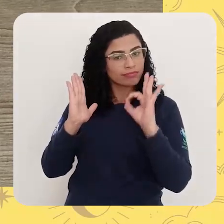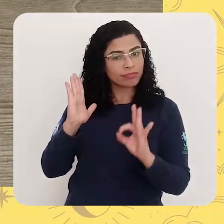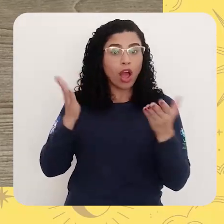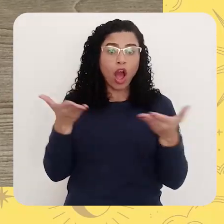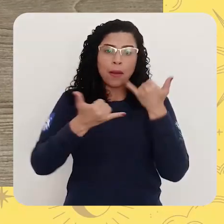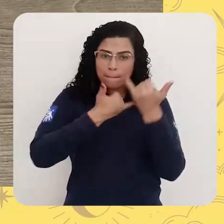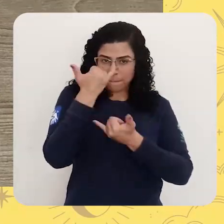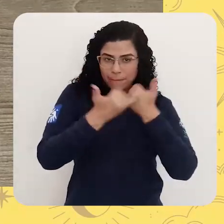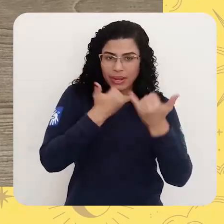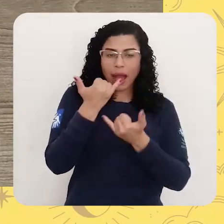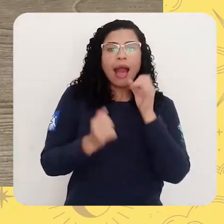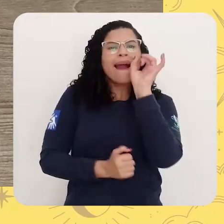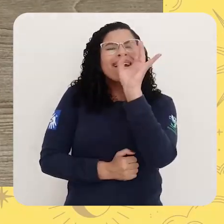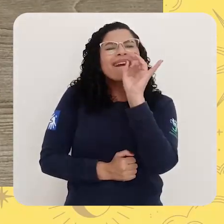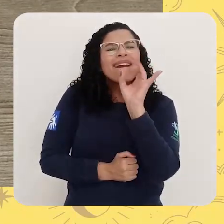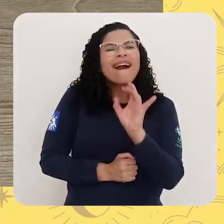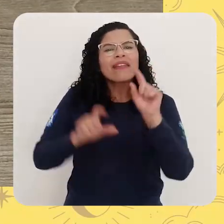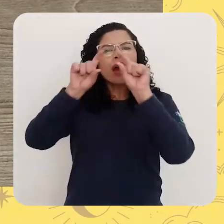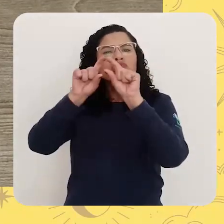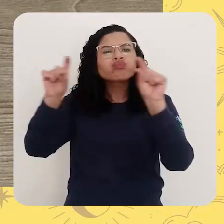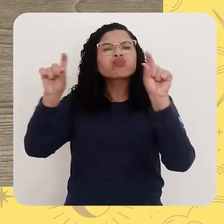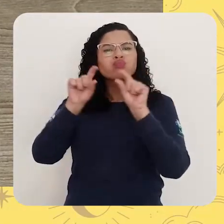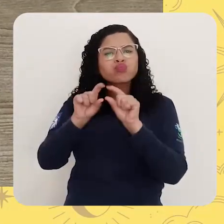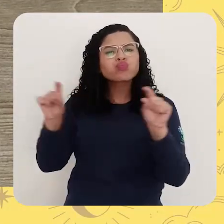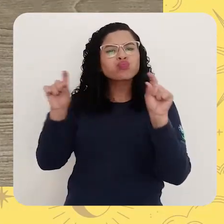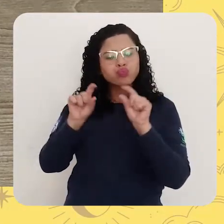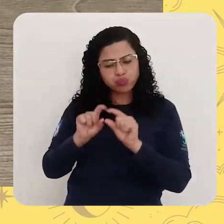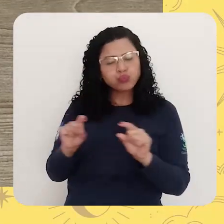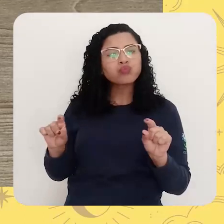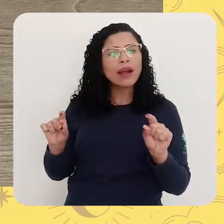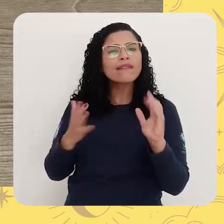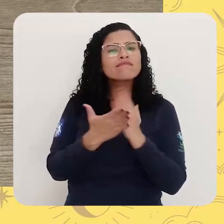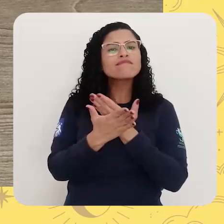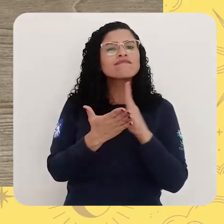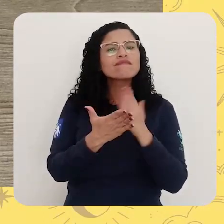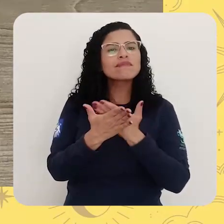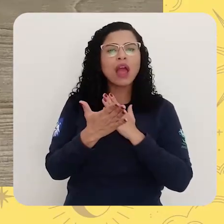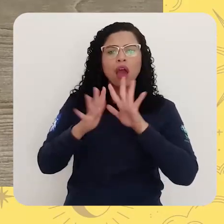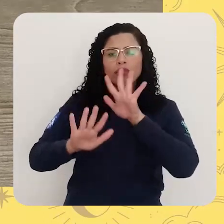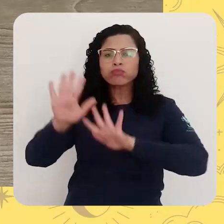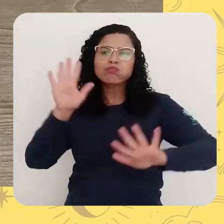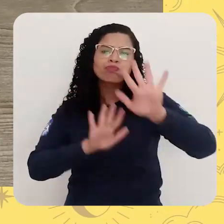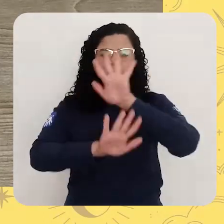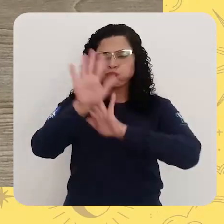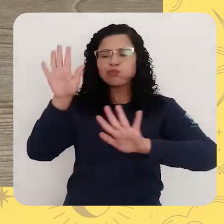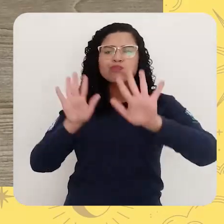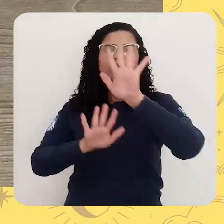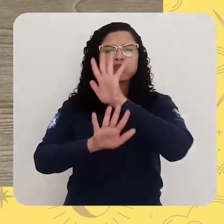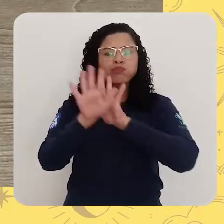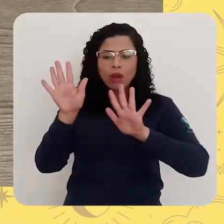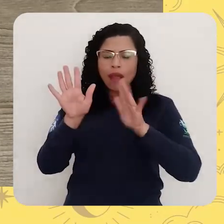brincar, eu escrevi cada frase em uma tira de papel e a gente vai embaralhar essa